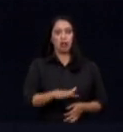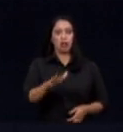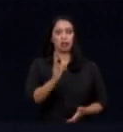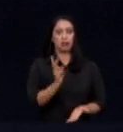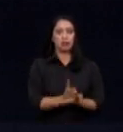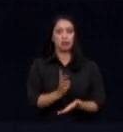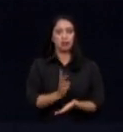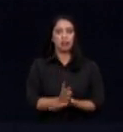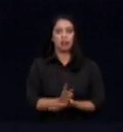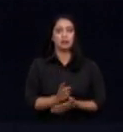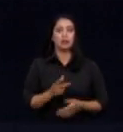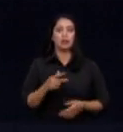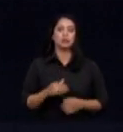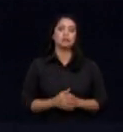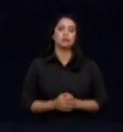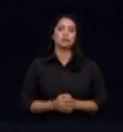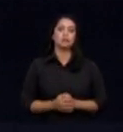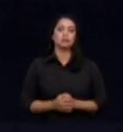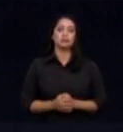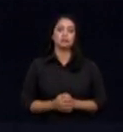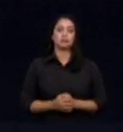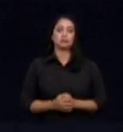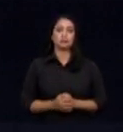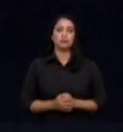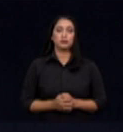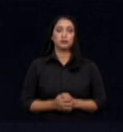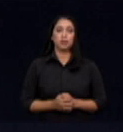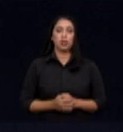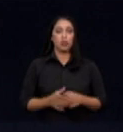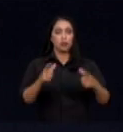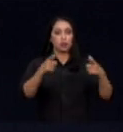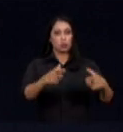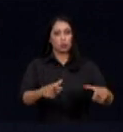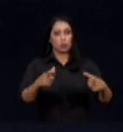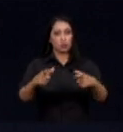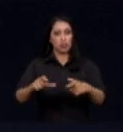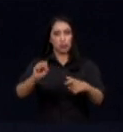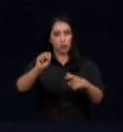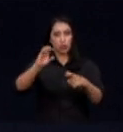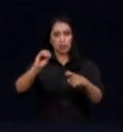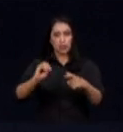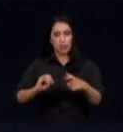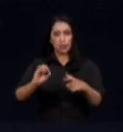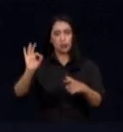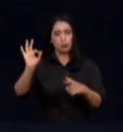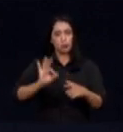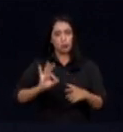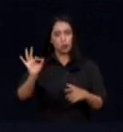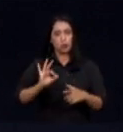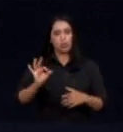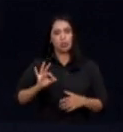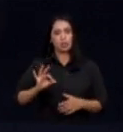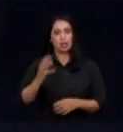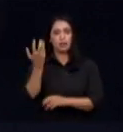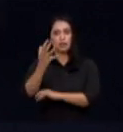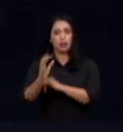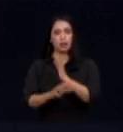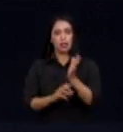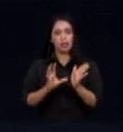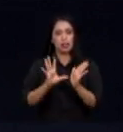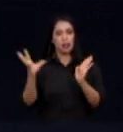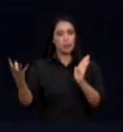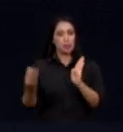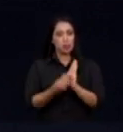permanente, as APPs, as reservas legais que chegam a 80% da propriedade rural, em áreas de florestas amazônicas,